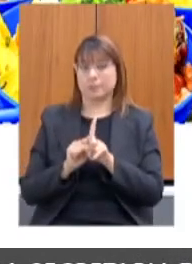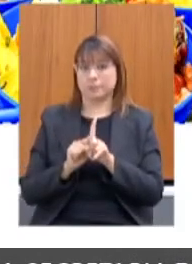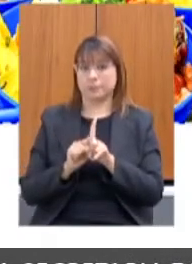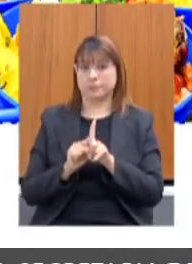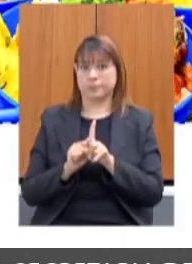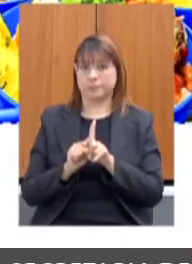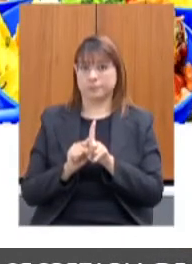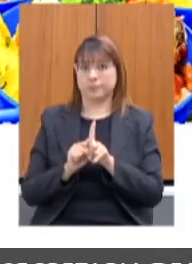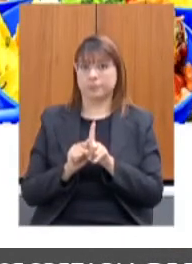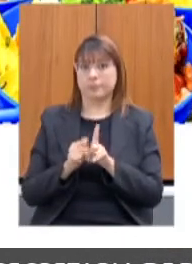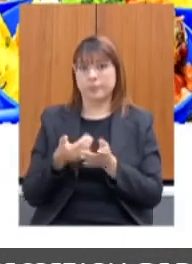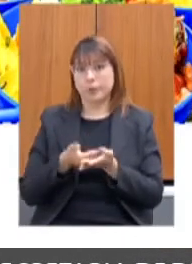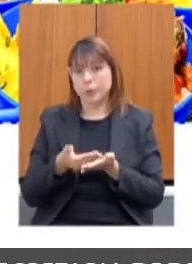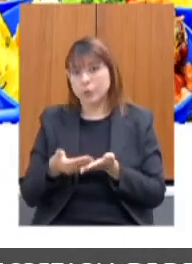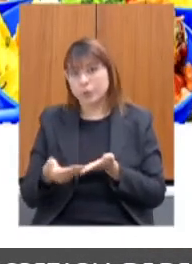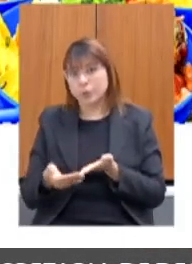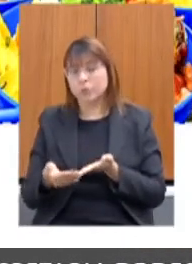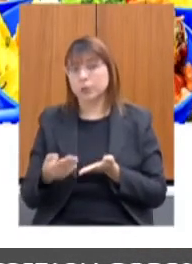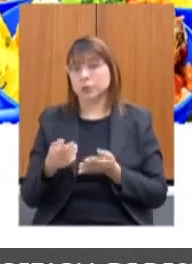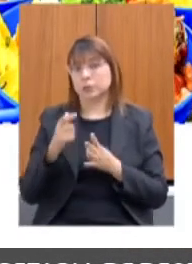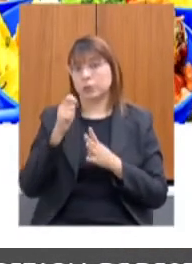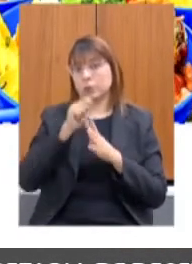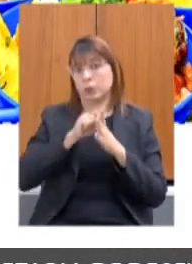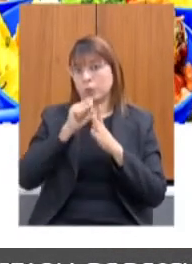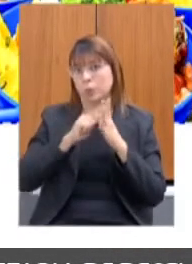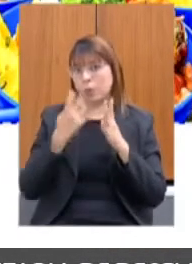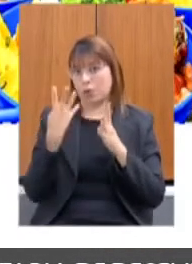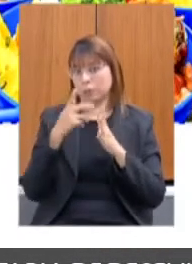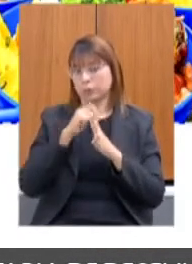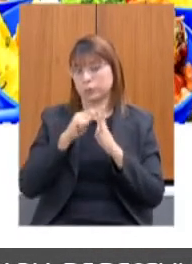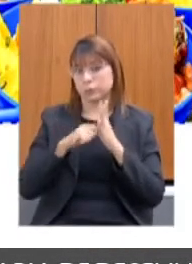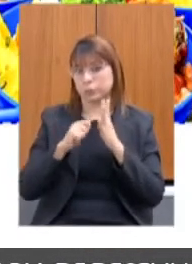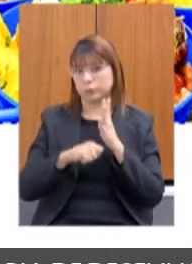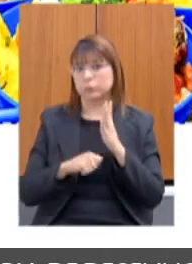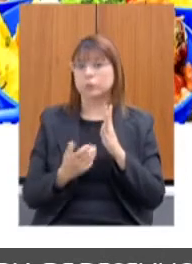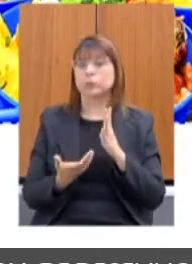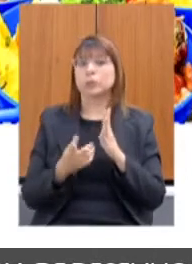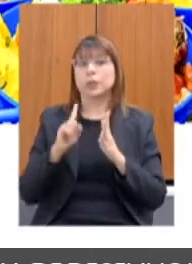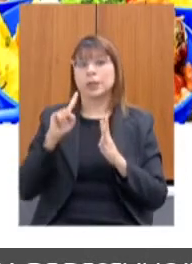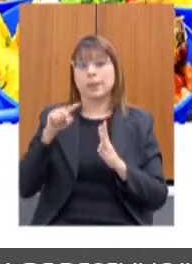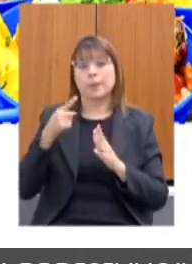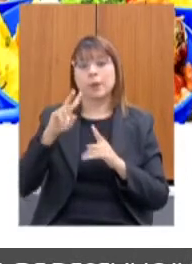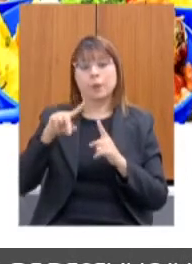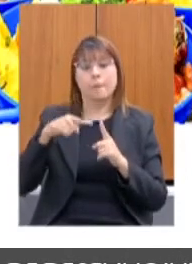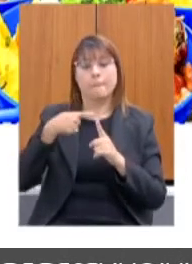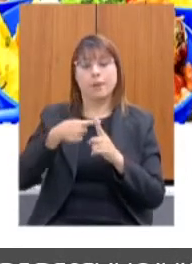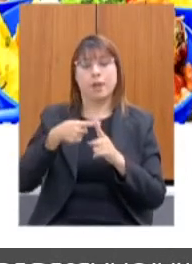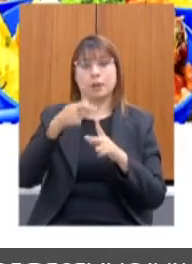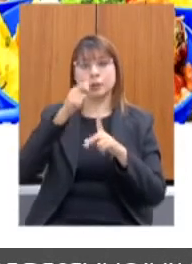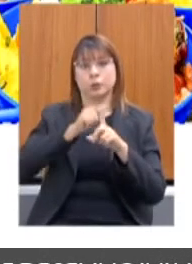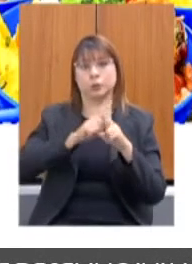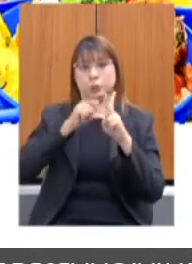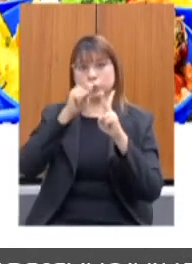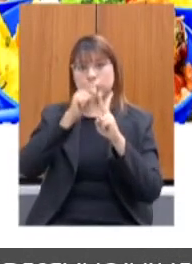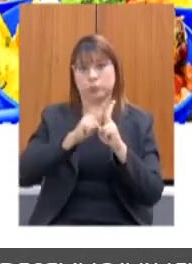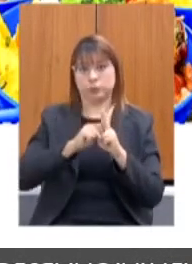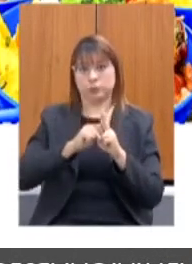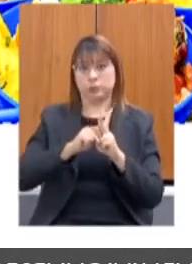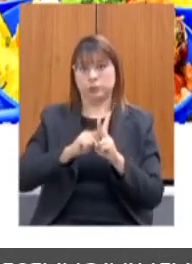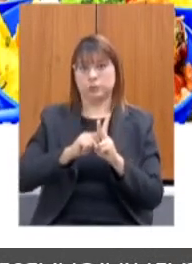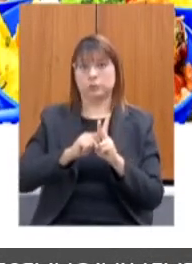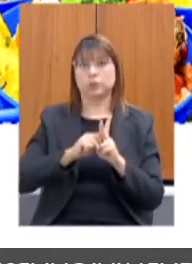por inicialmente quatro meses, depois nós prorrogamos por mais dois meses. Foram transferentes 91